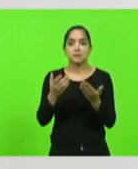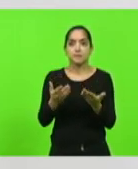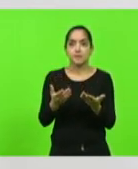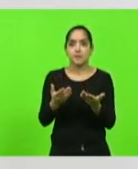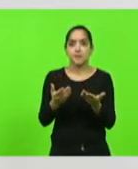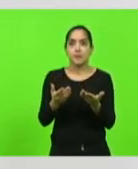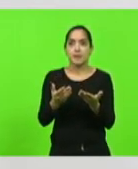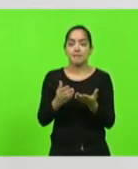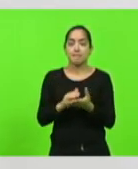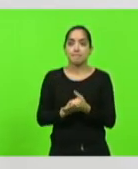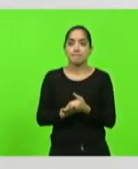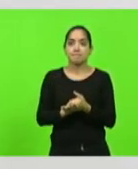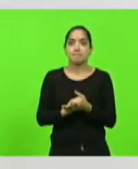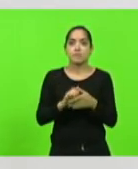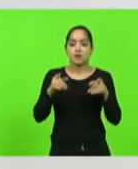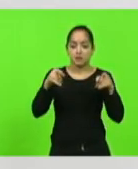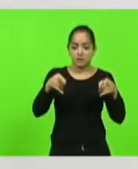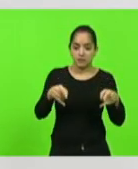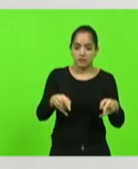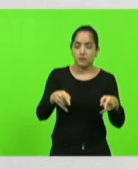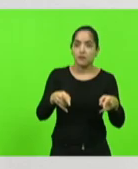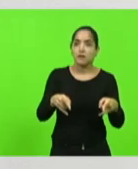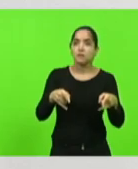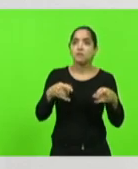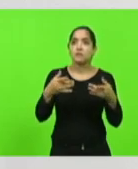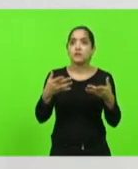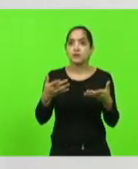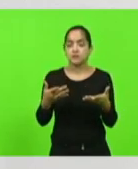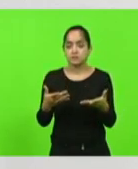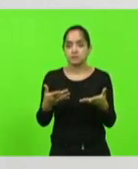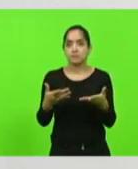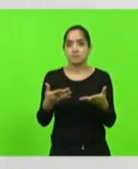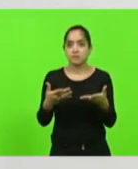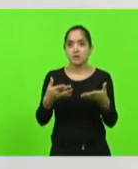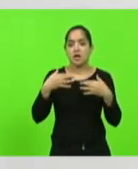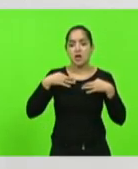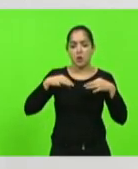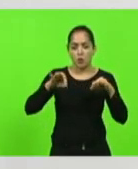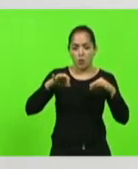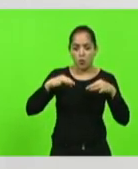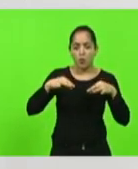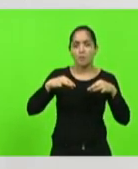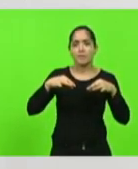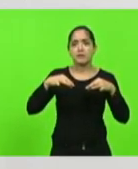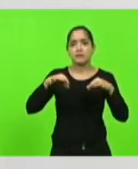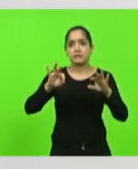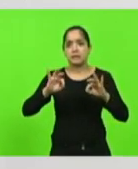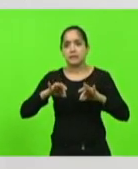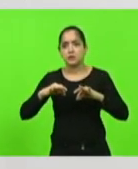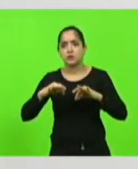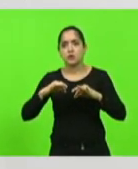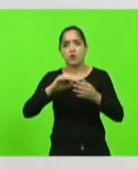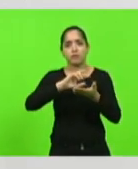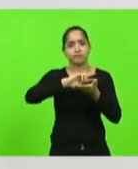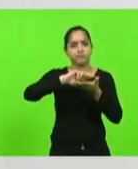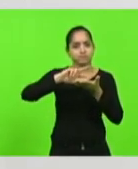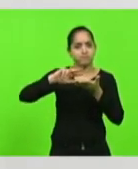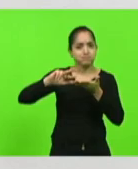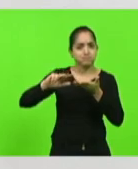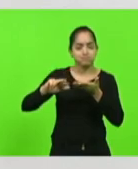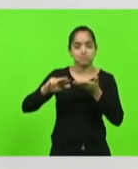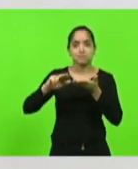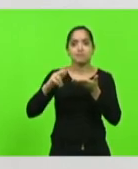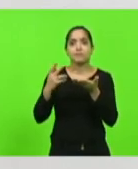cama banho ou seja roupa de cama e banho entre outras atividades